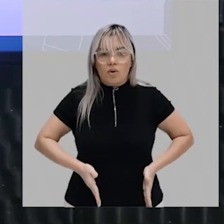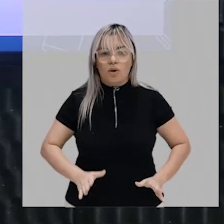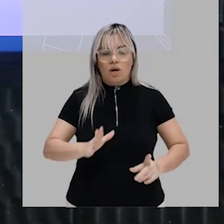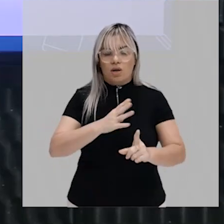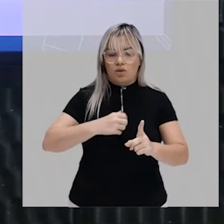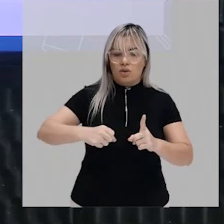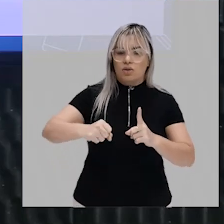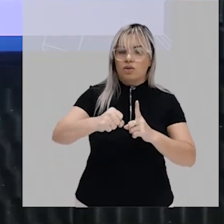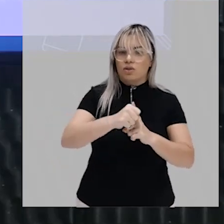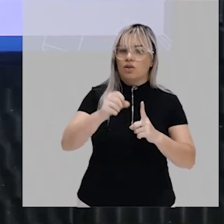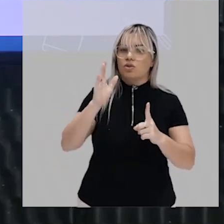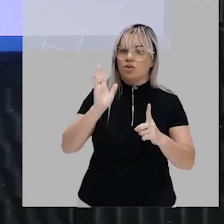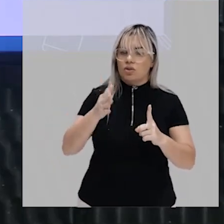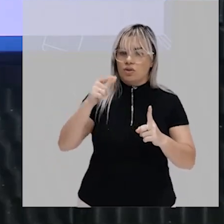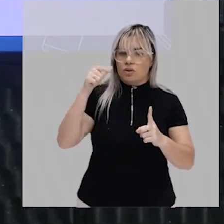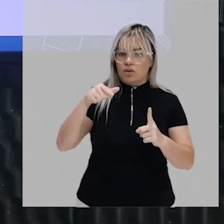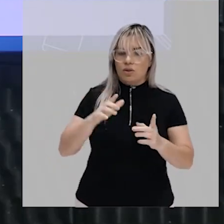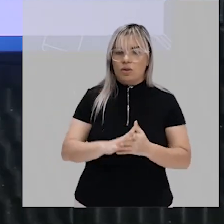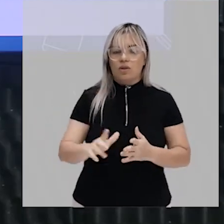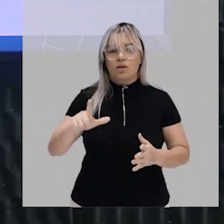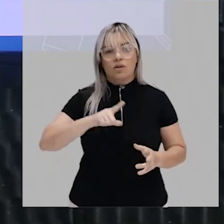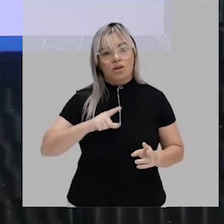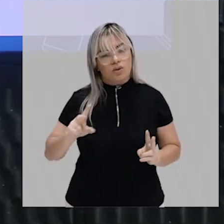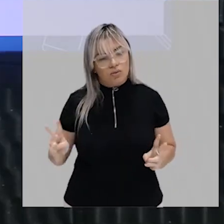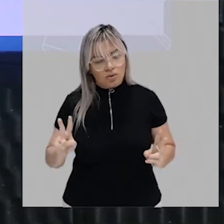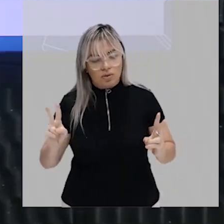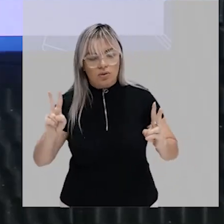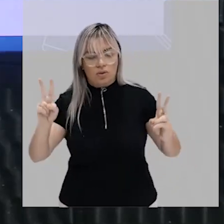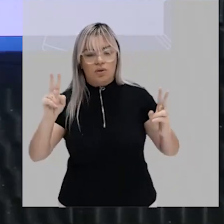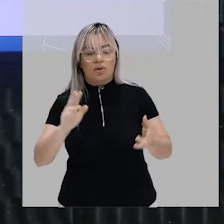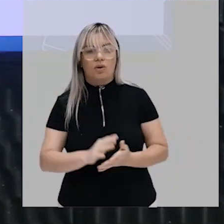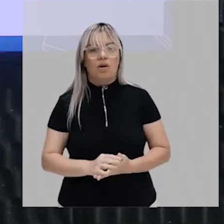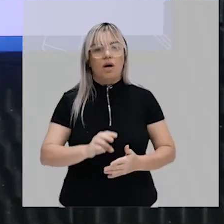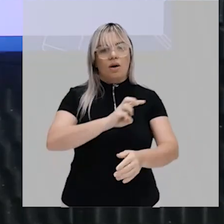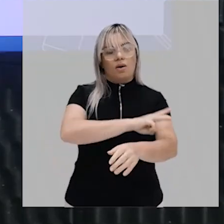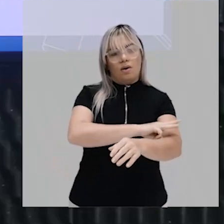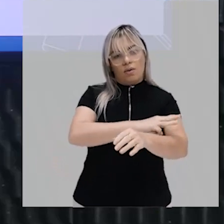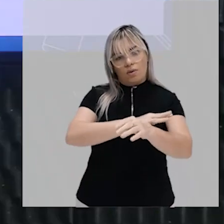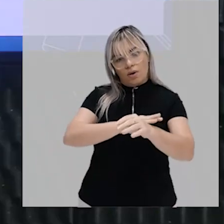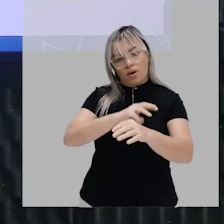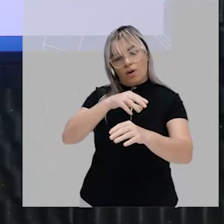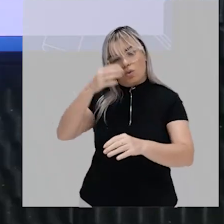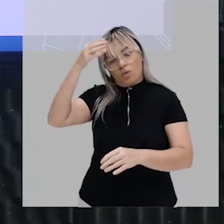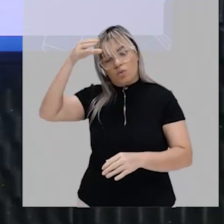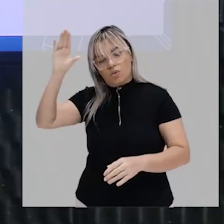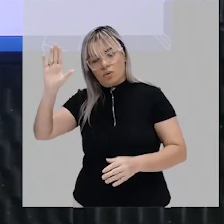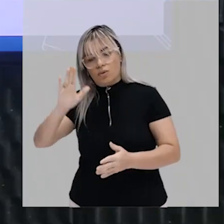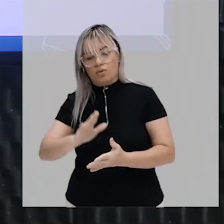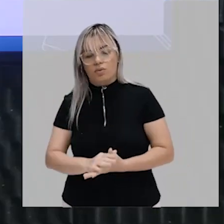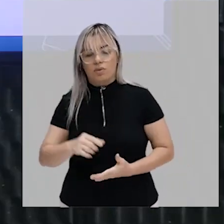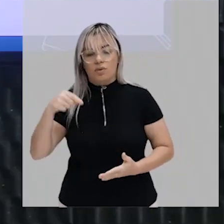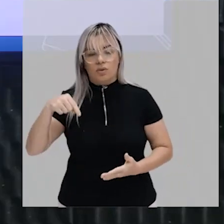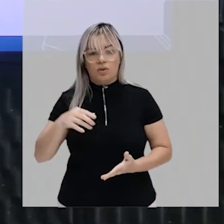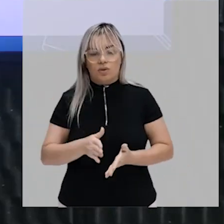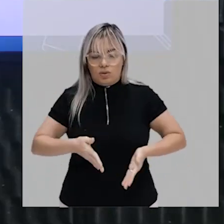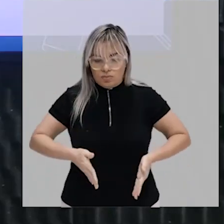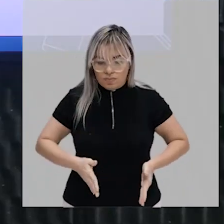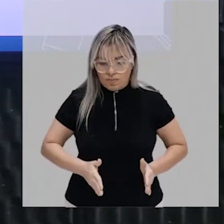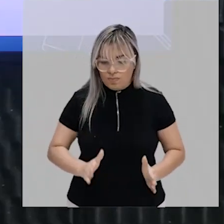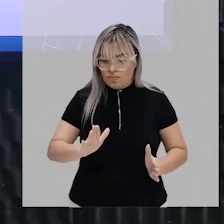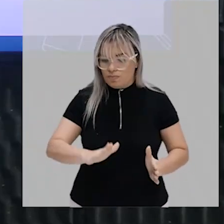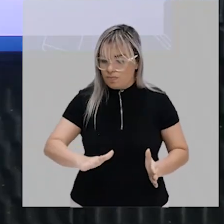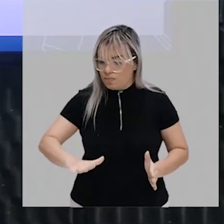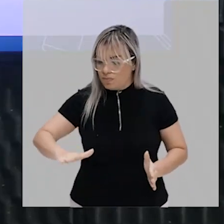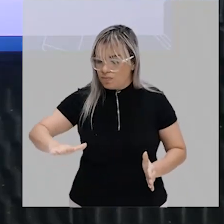estabelecida ela já tem os seus valores já tem a sua moral a sua cultura e desde muito pequenininho